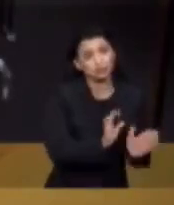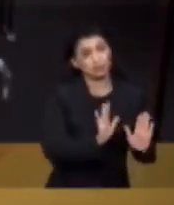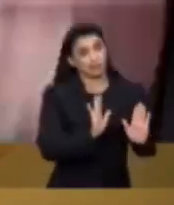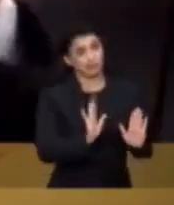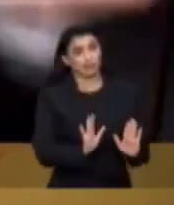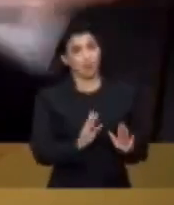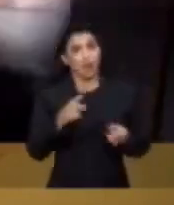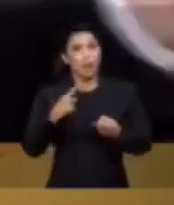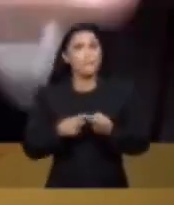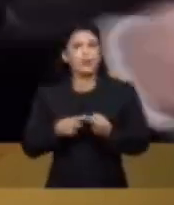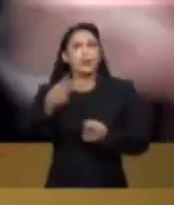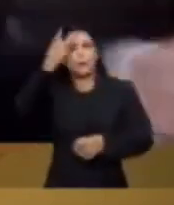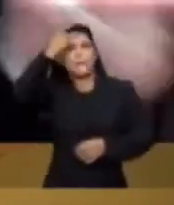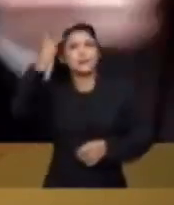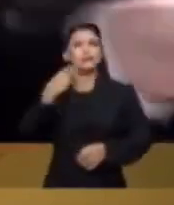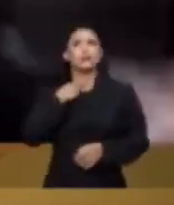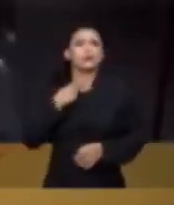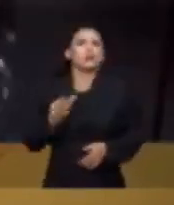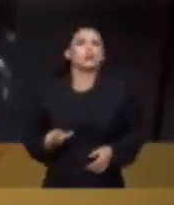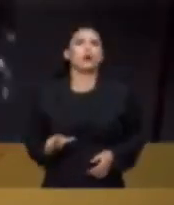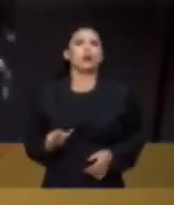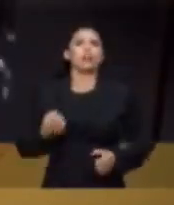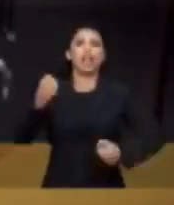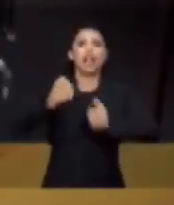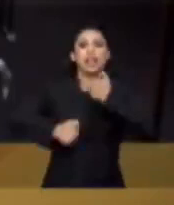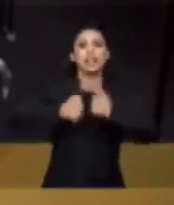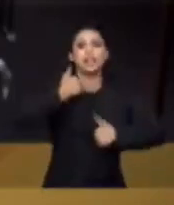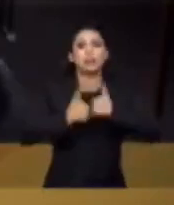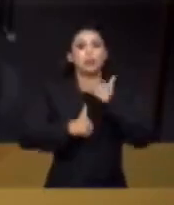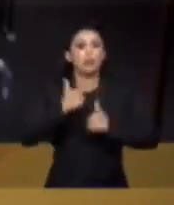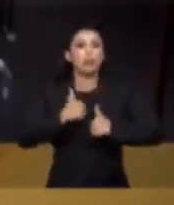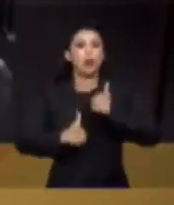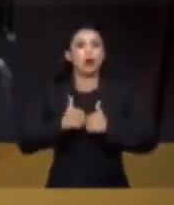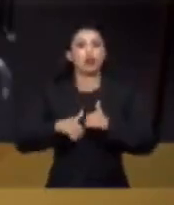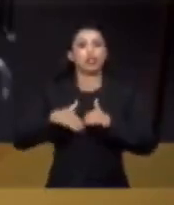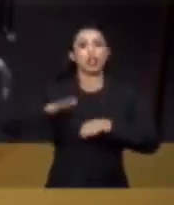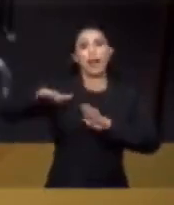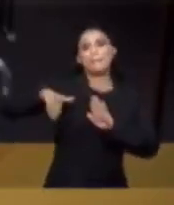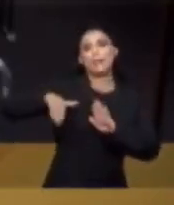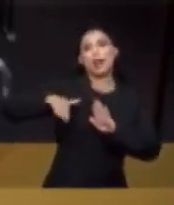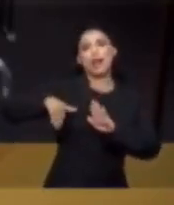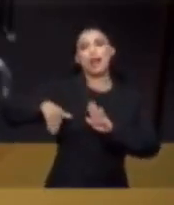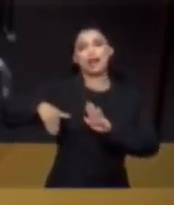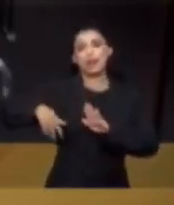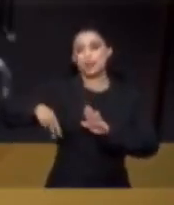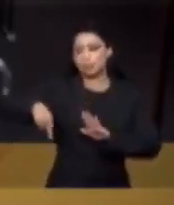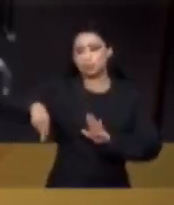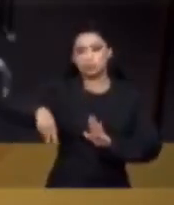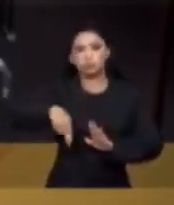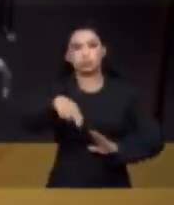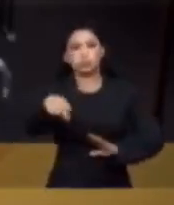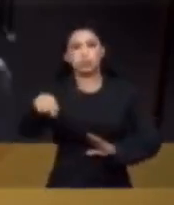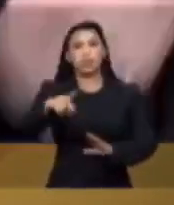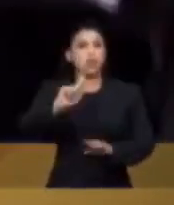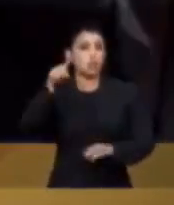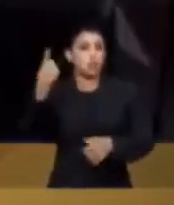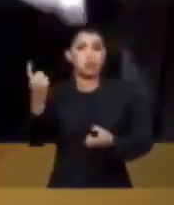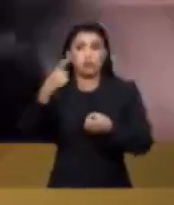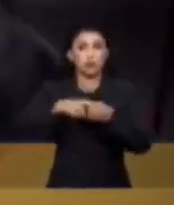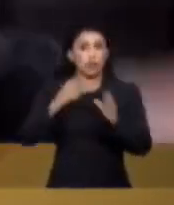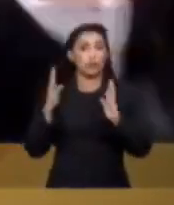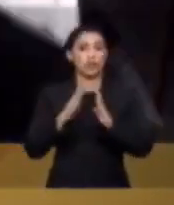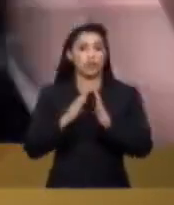Por que uma pessoa não pode praticar o esporte na sua praia e seguir para sua casa? Onde